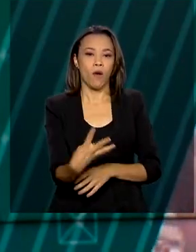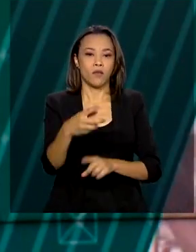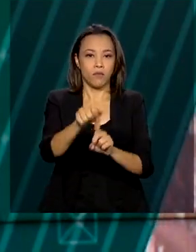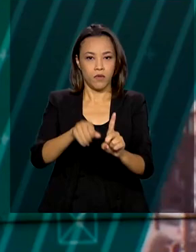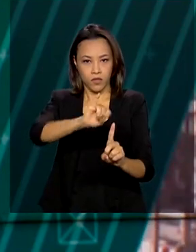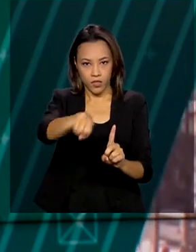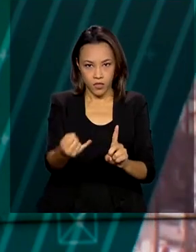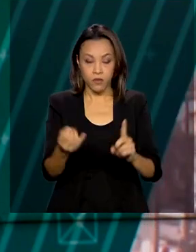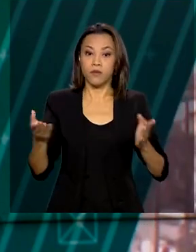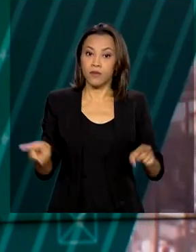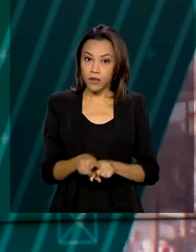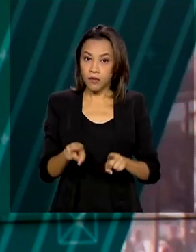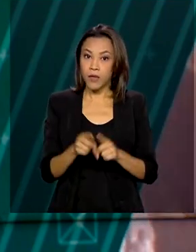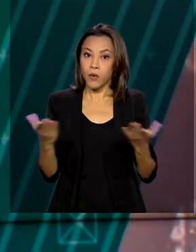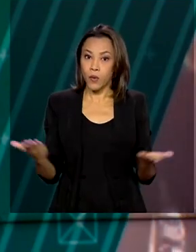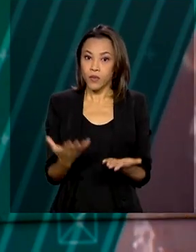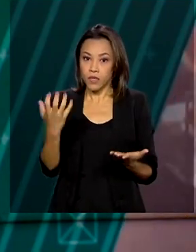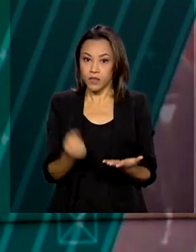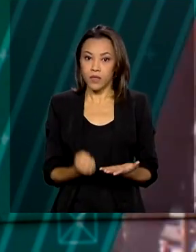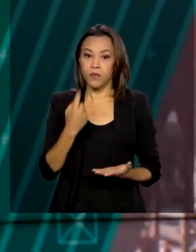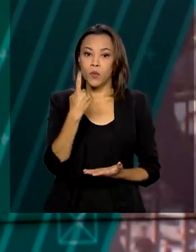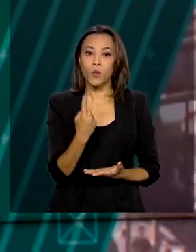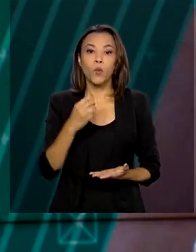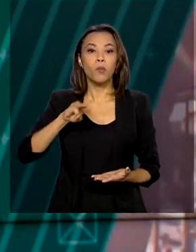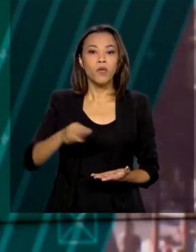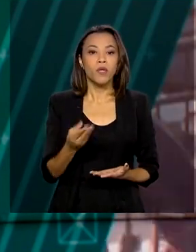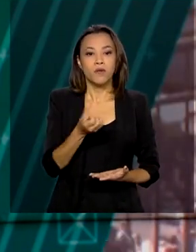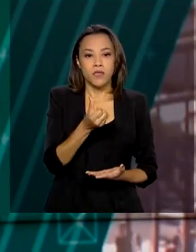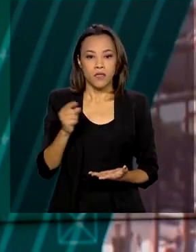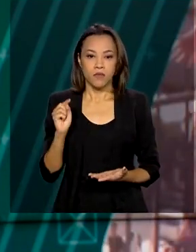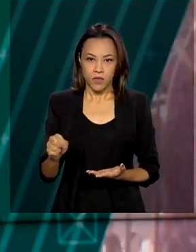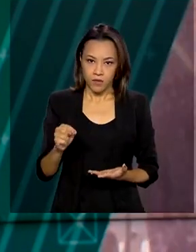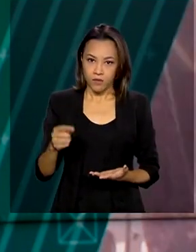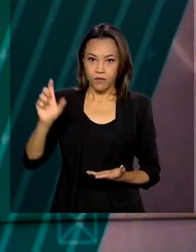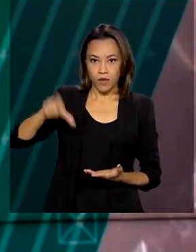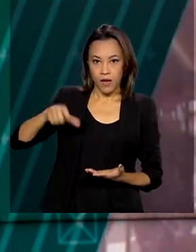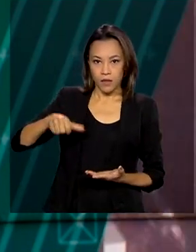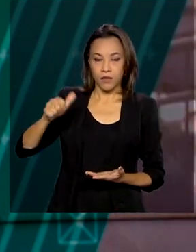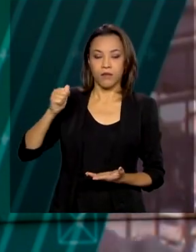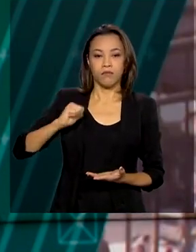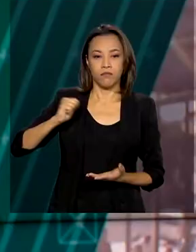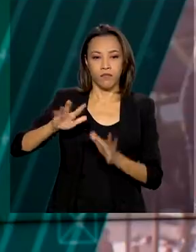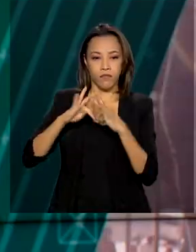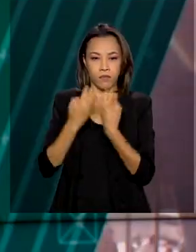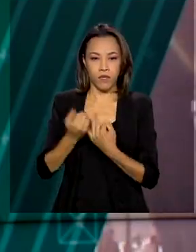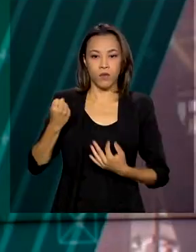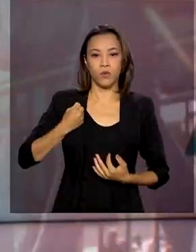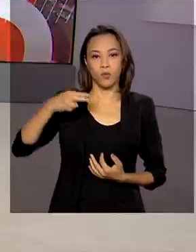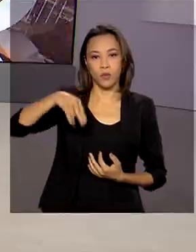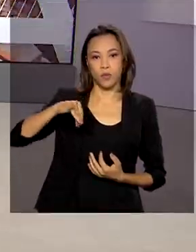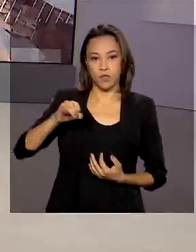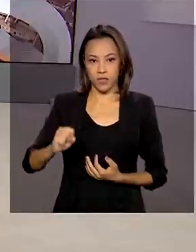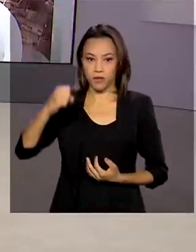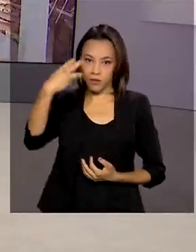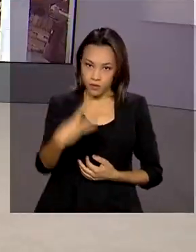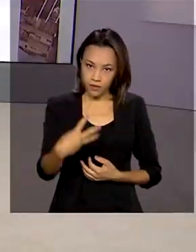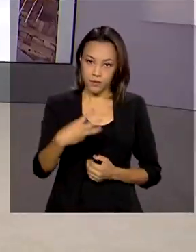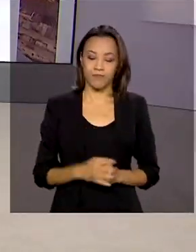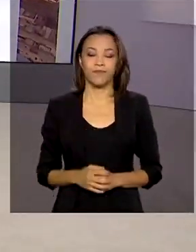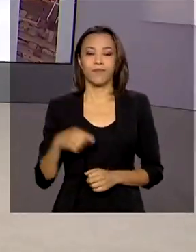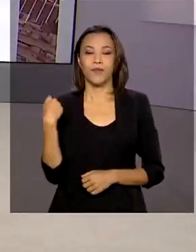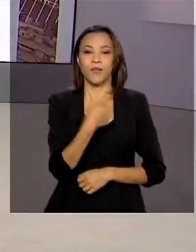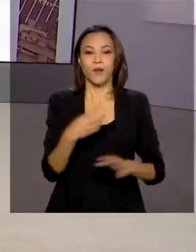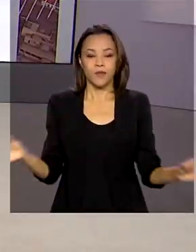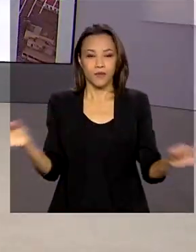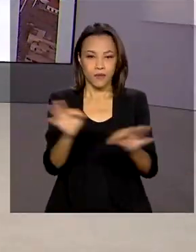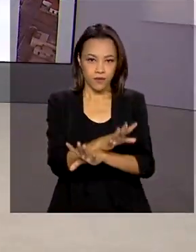Também recebem hoje o auxílio 1 milhão e 600 mil beneficiários do Bolsa Família com o NIS Final 3. O Brasil em Dia